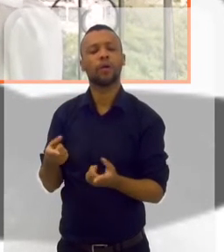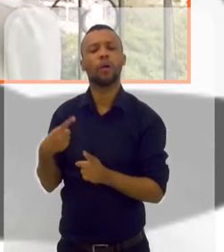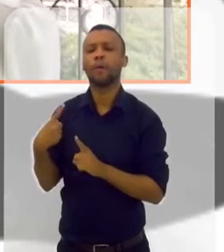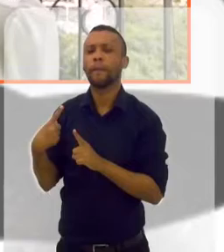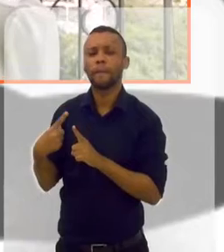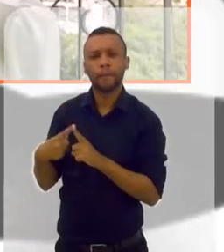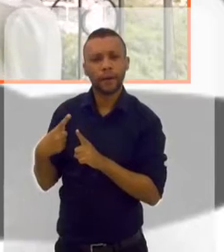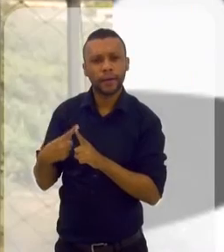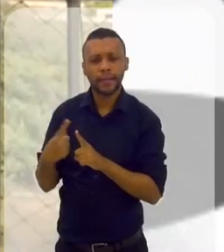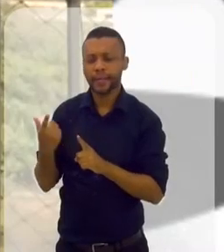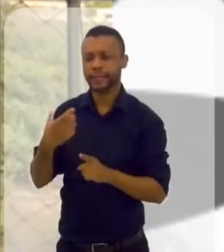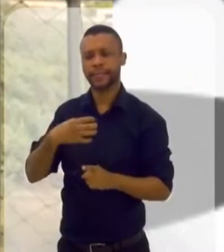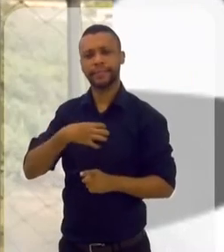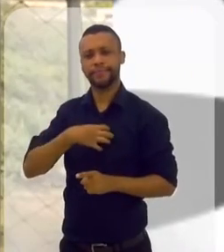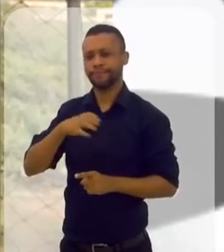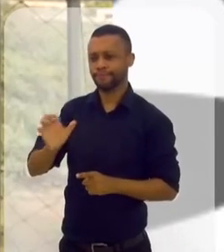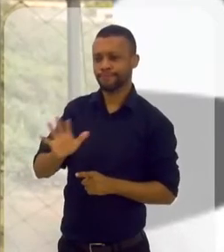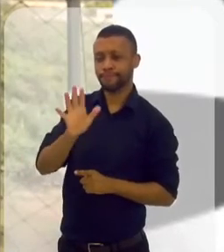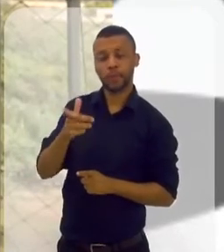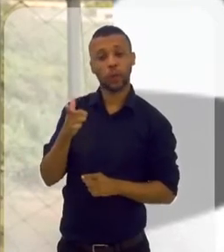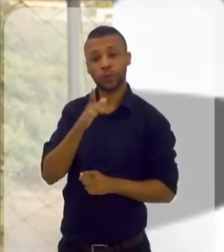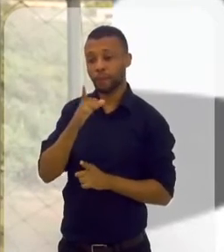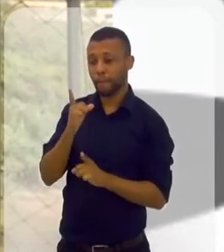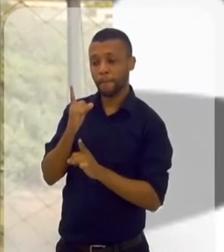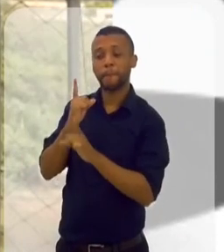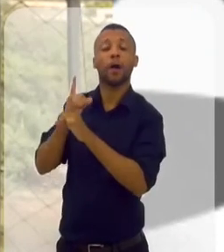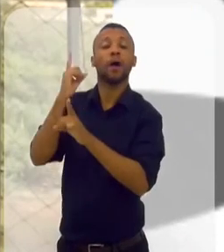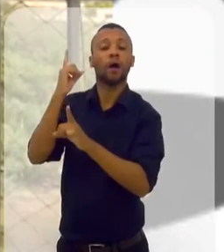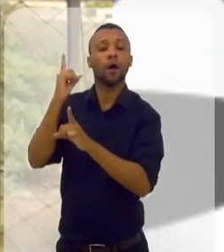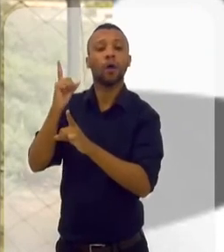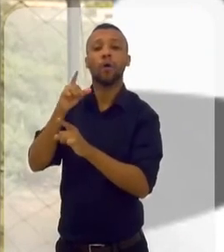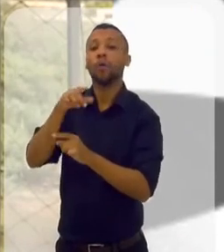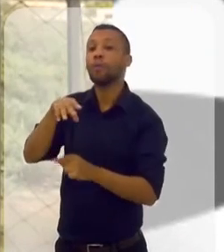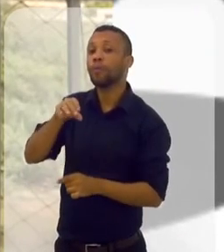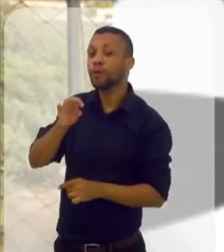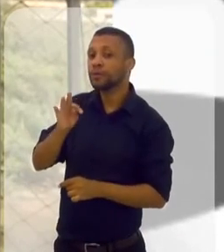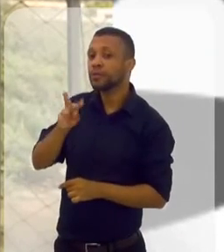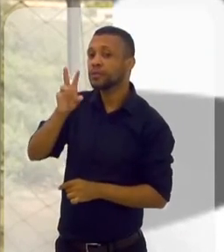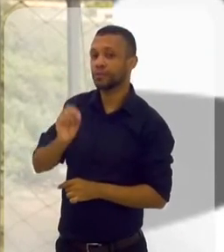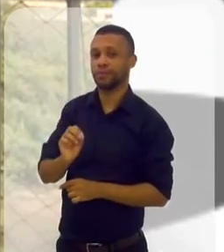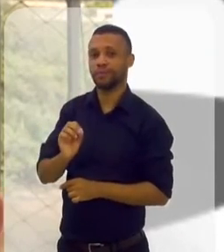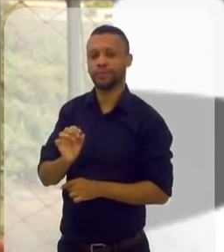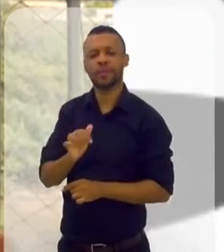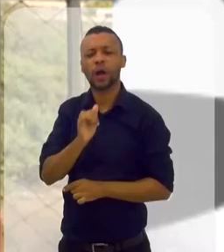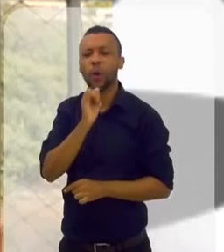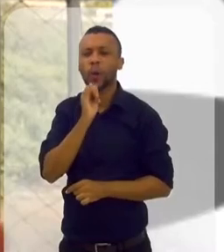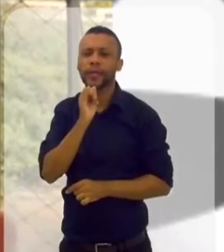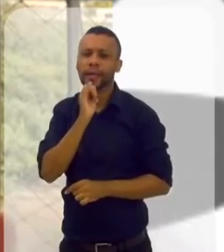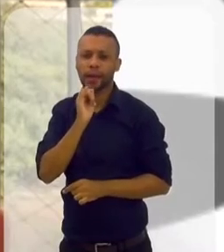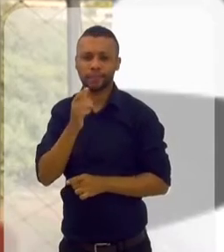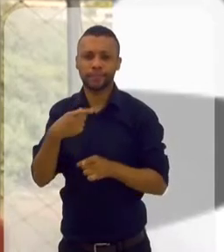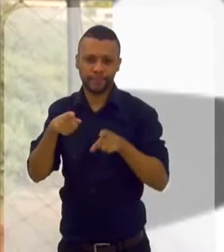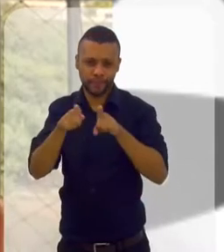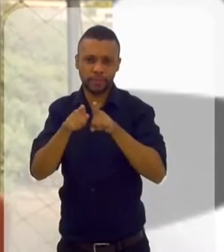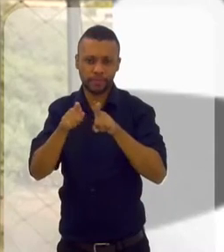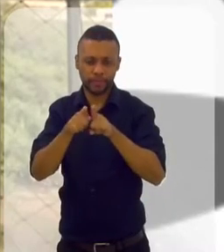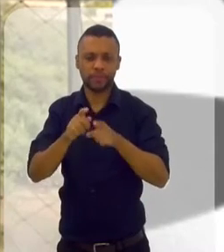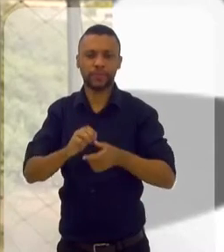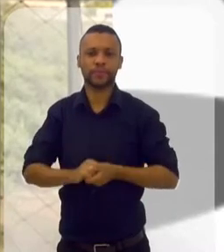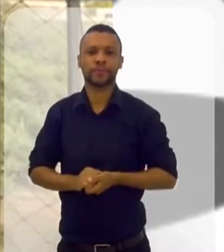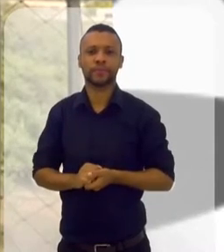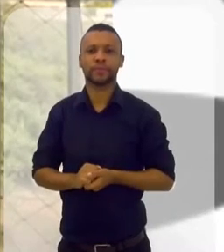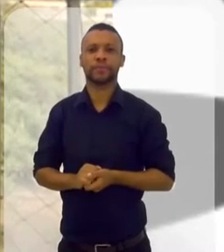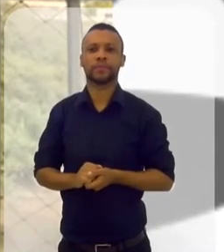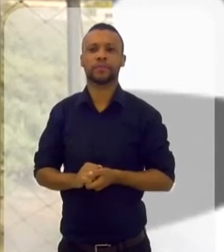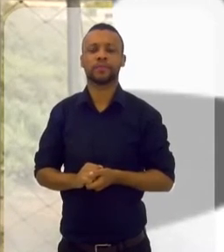o porquê de que ela está nesse sintoma, de que ela está vivendo essa compulsão alimentar. Então, vou dar um exemplo também, que eu já atendi bastante compulsão